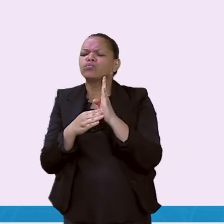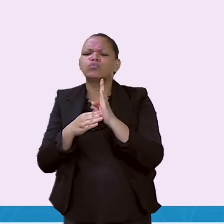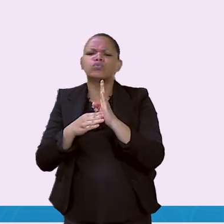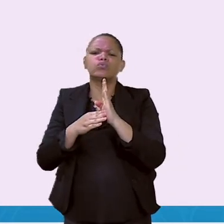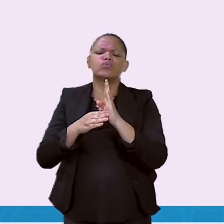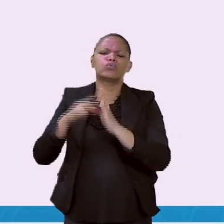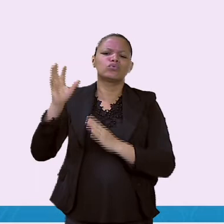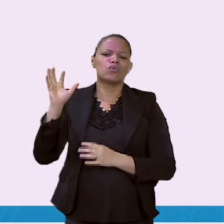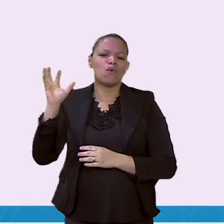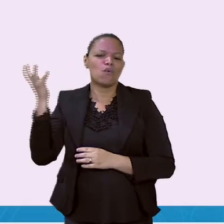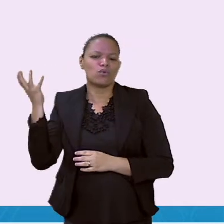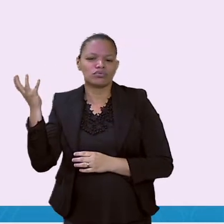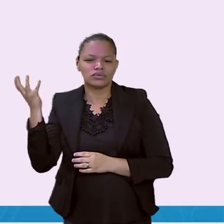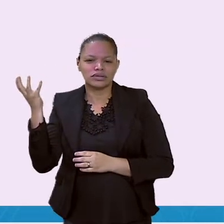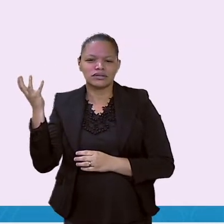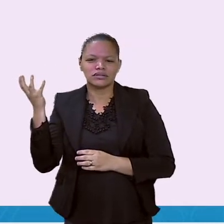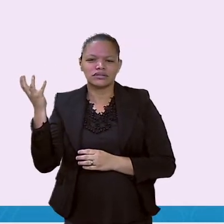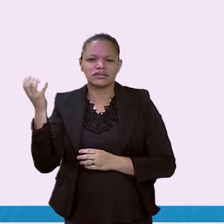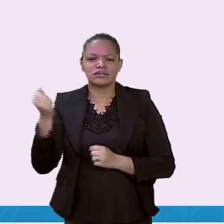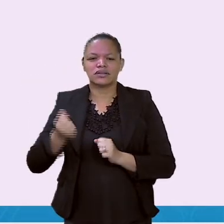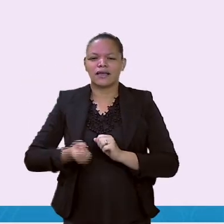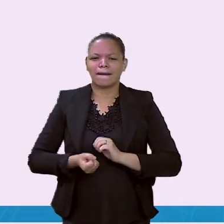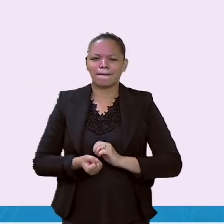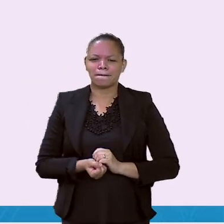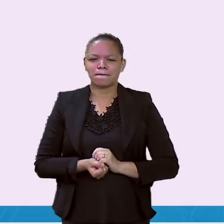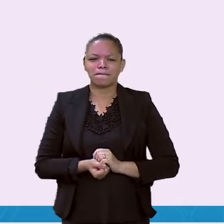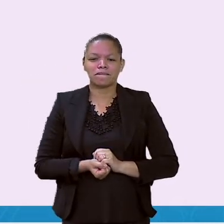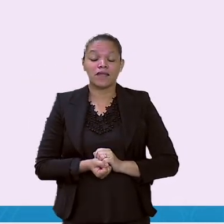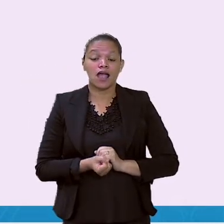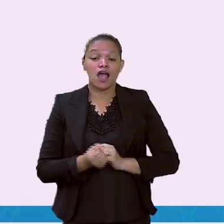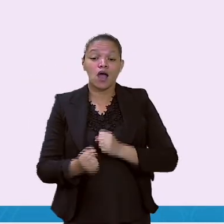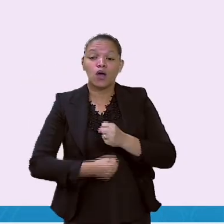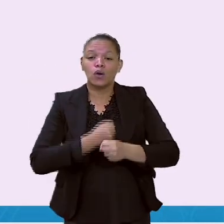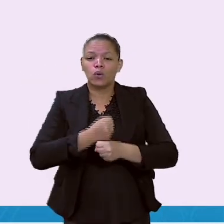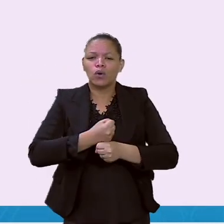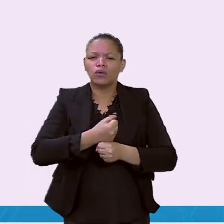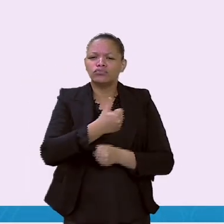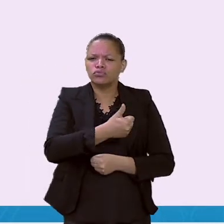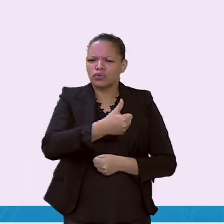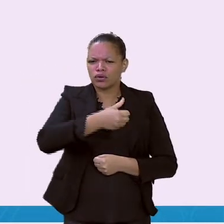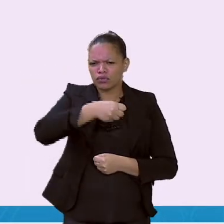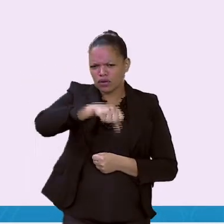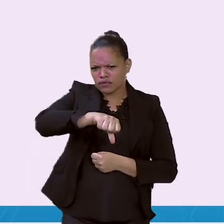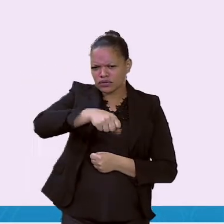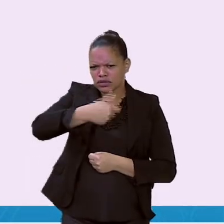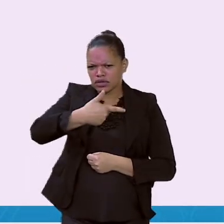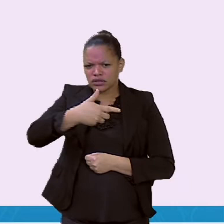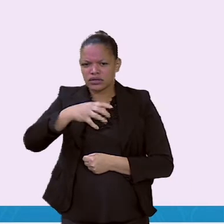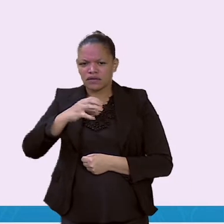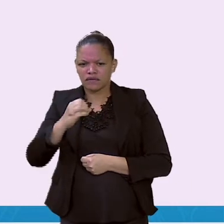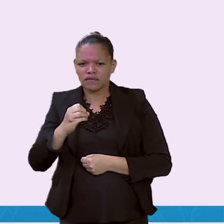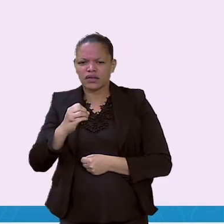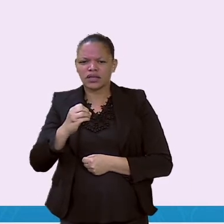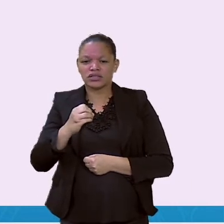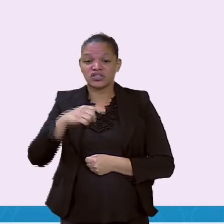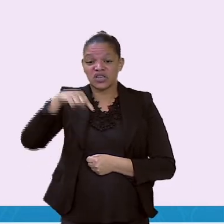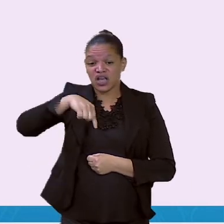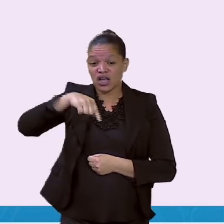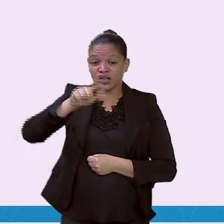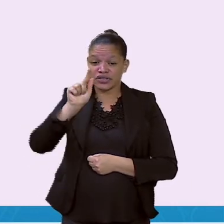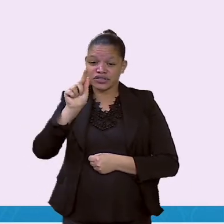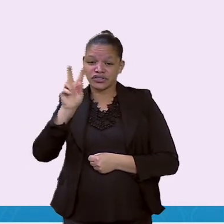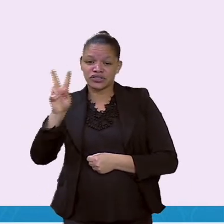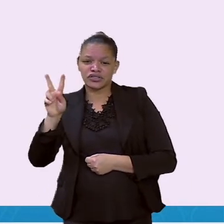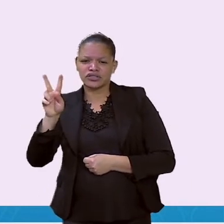Valadares na época, girava em torno de uma única rua, conhecida como Rua da